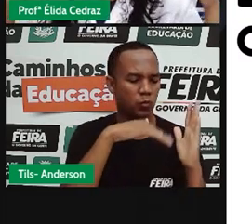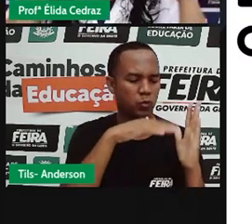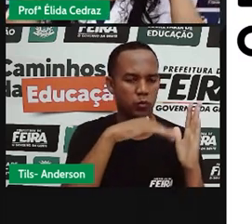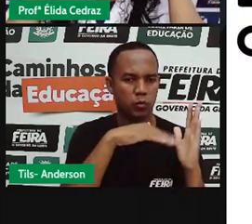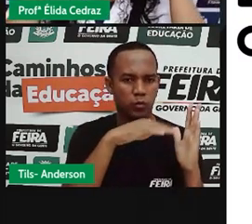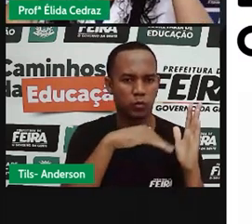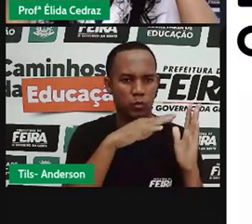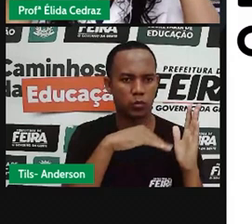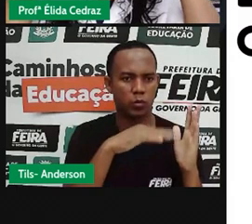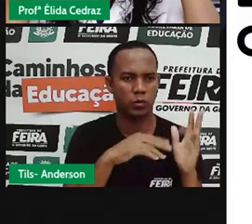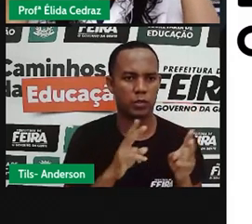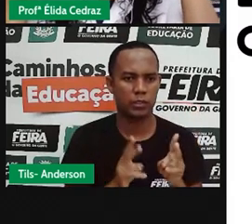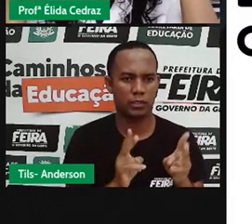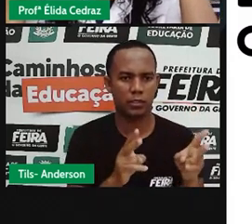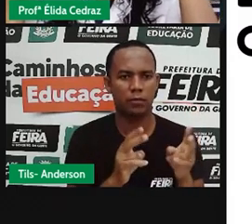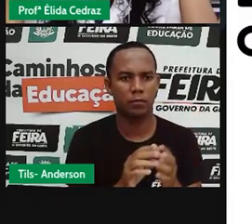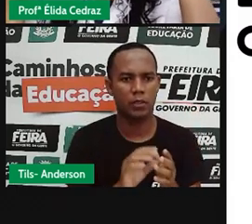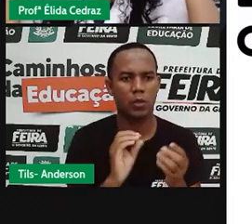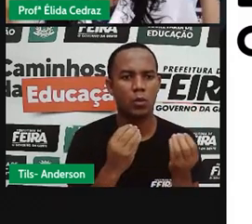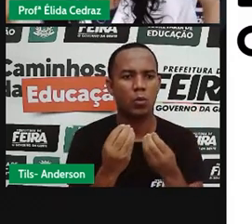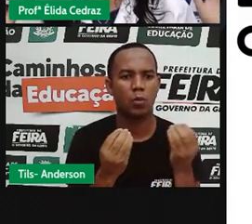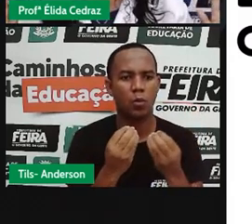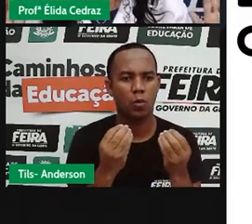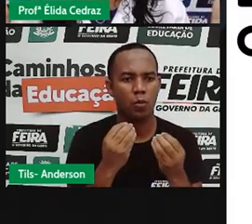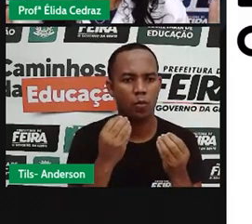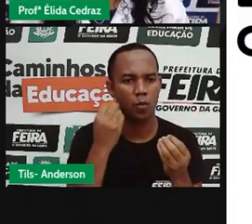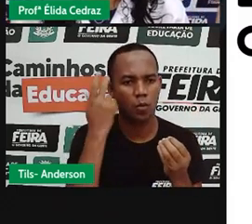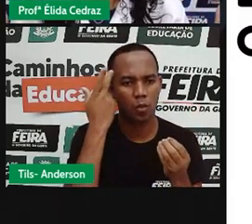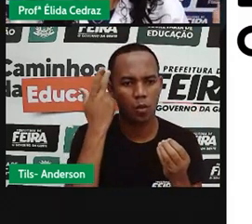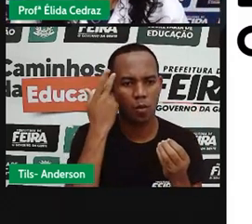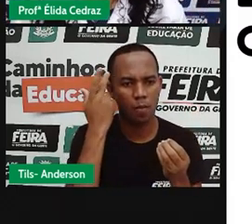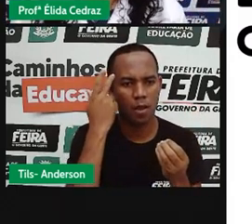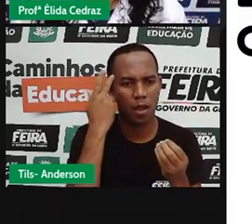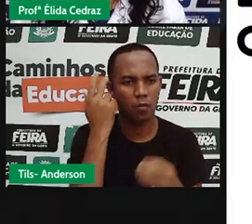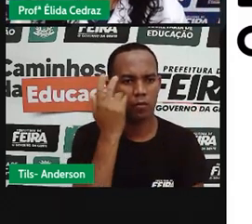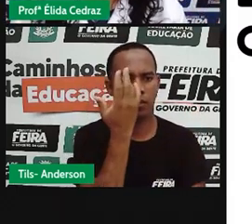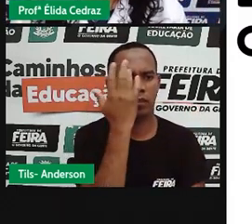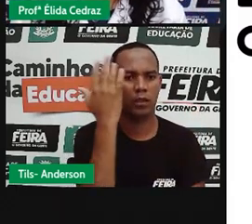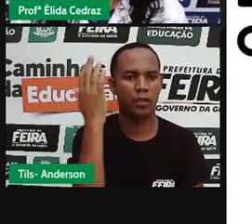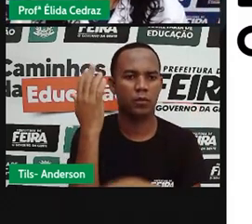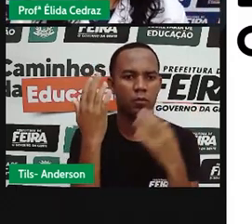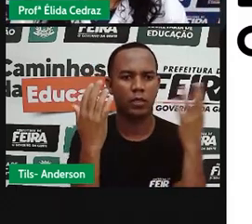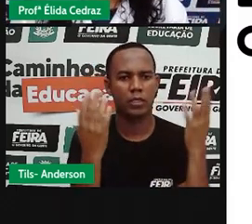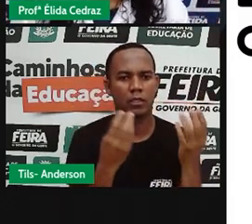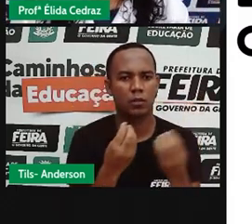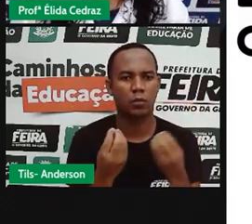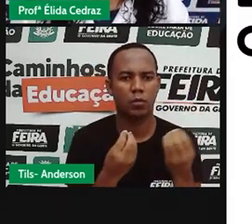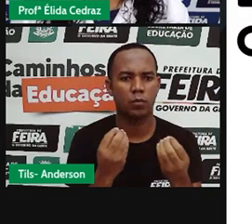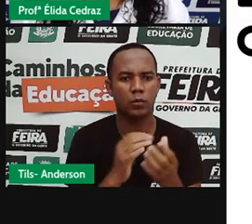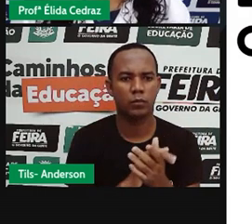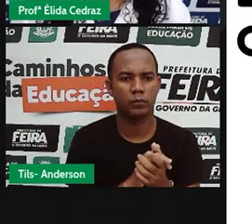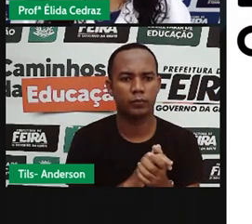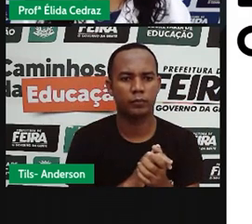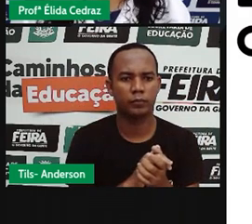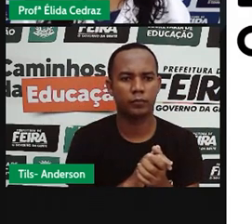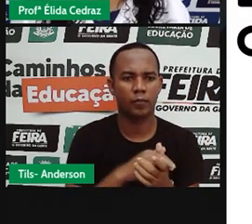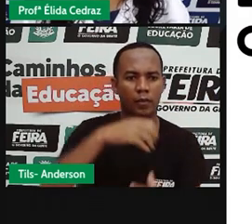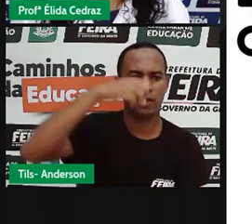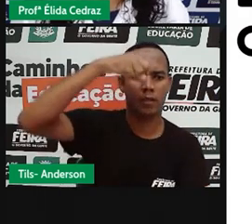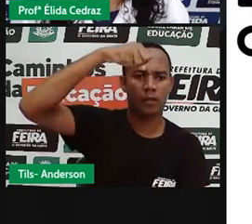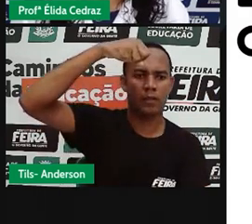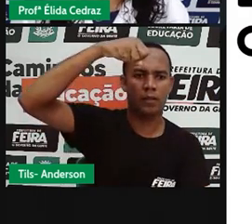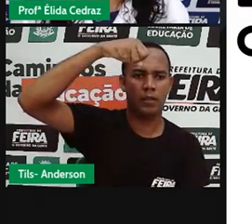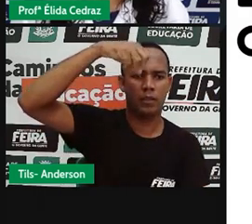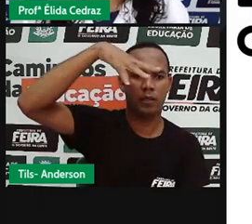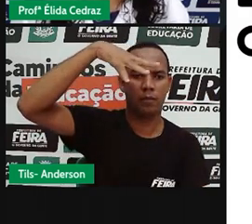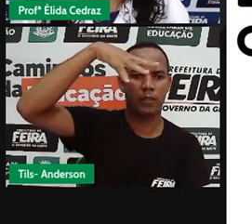sempre assim. Natural é da natureza. Tá bom? Então, a lâmpada é da